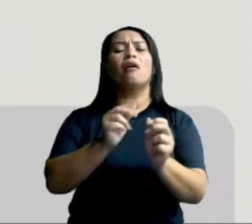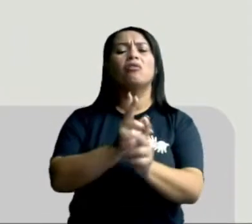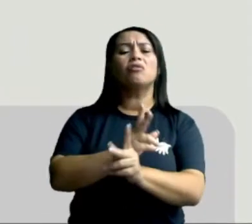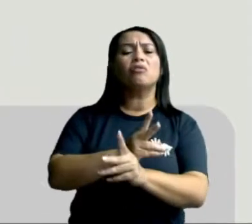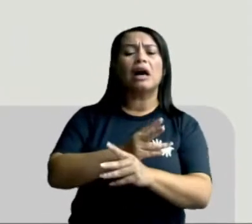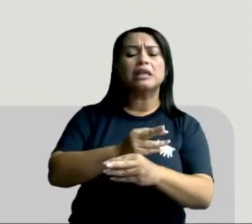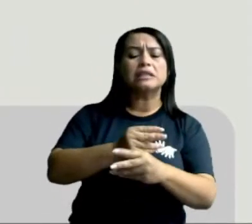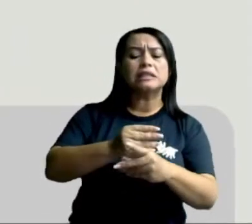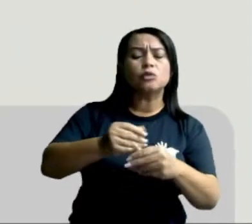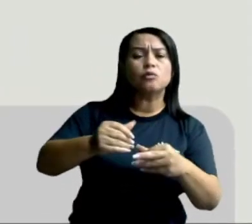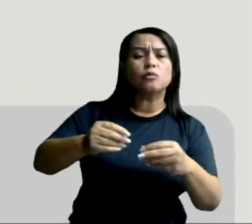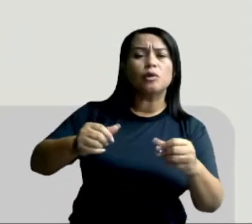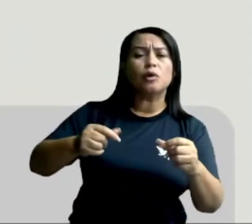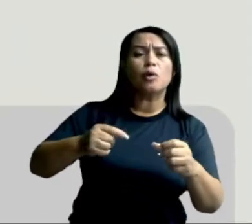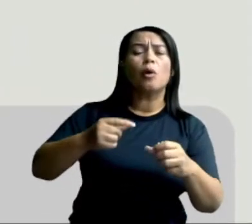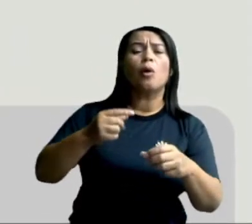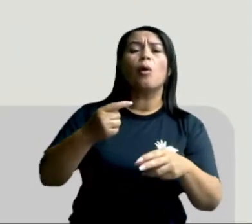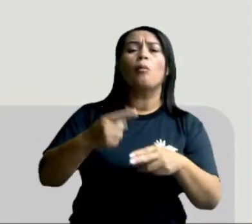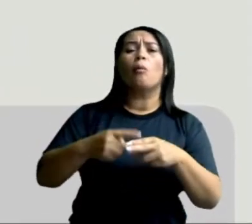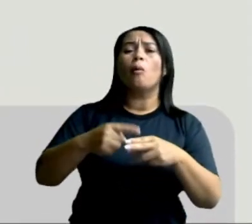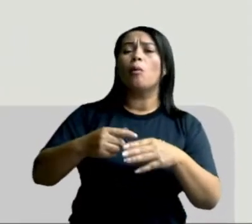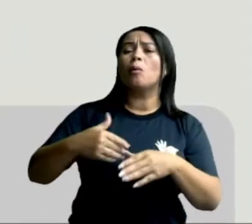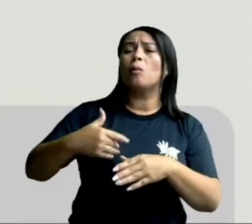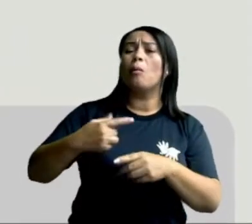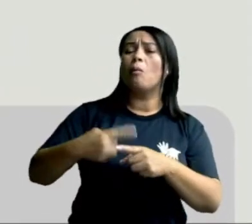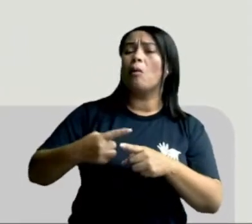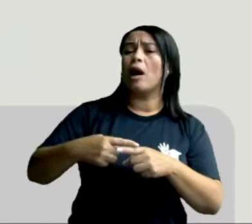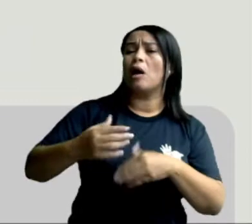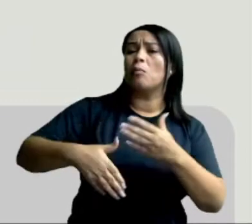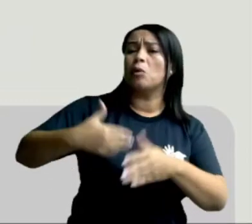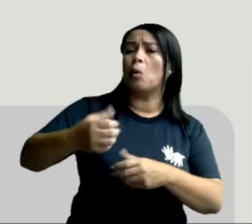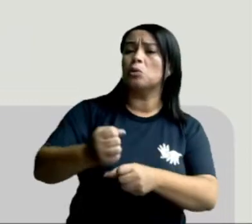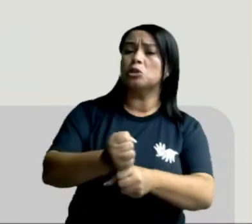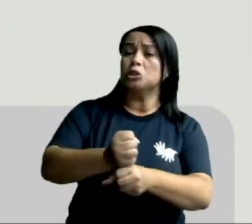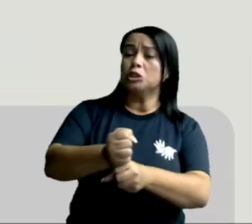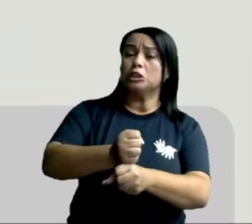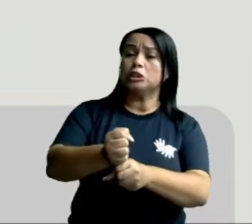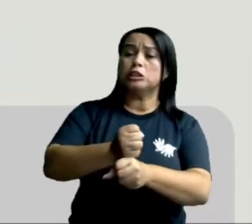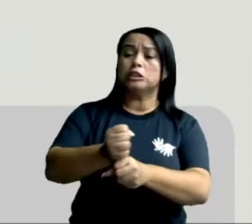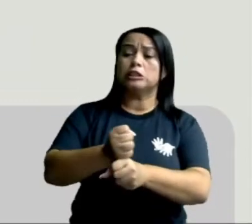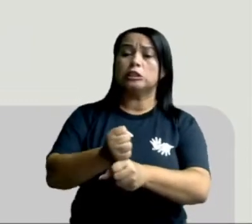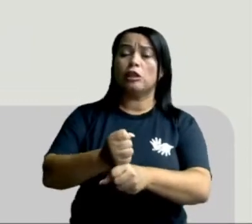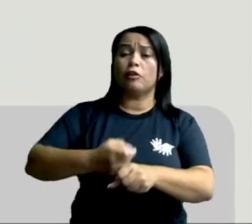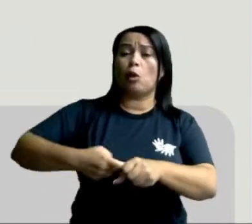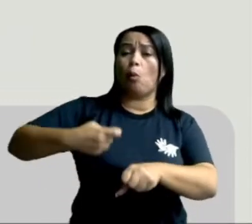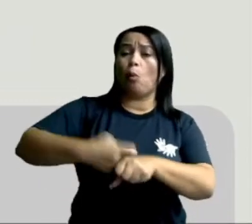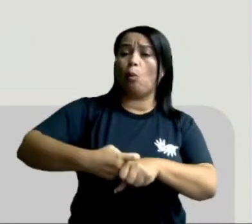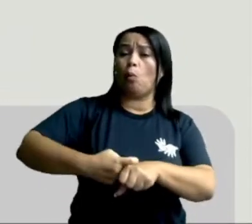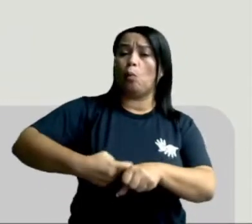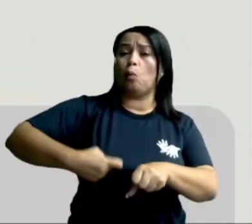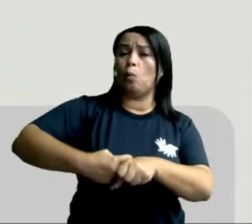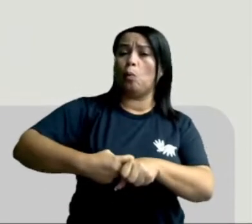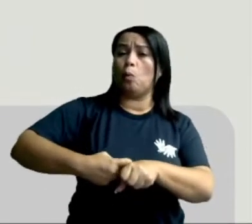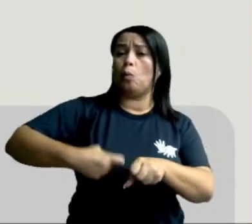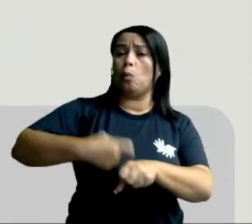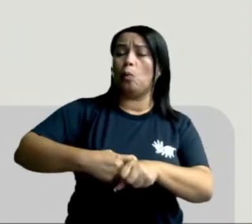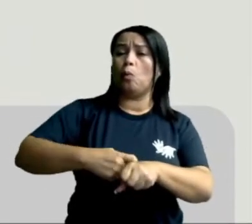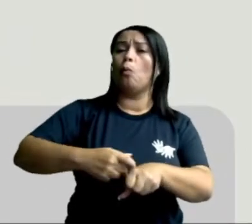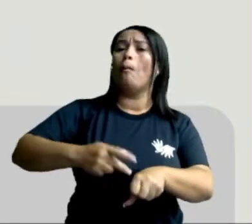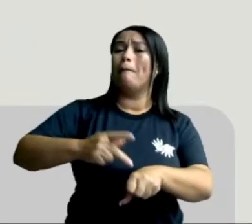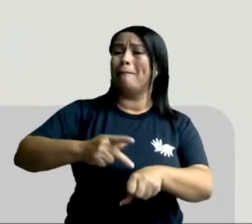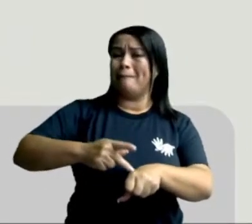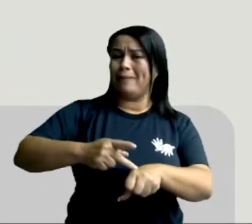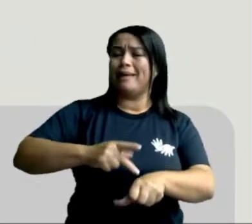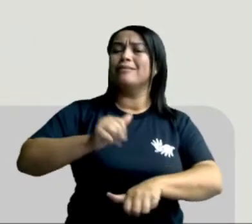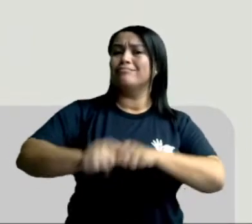pressão que ocorre ao longo dos anos, ao longo dos milhões de anos. E então, essa areia vai se tornando rocha ao longo de milhões de